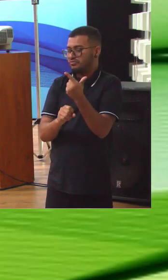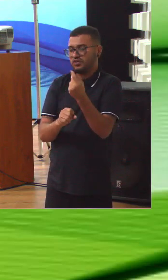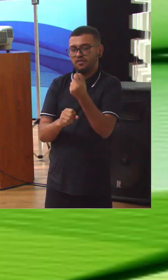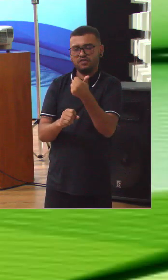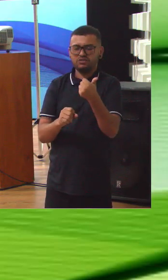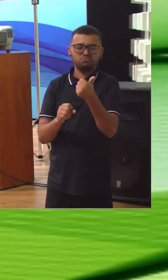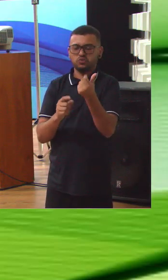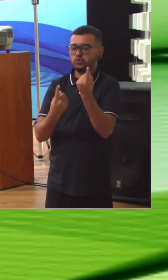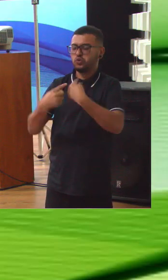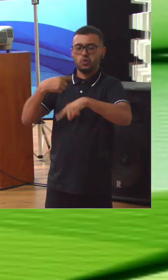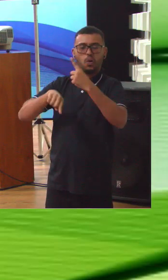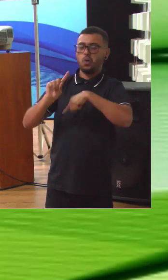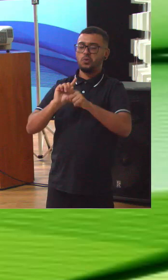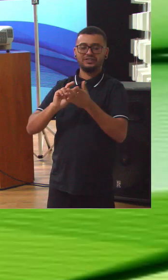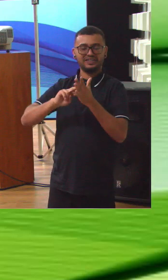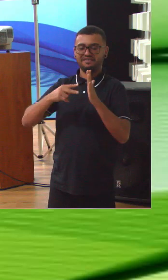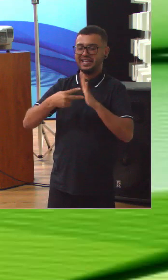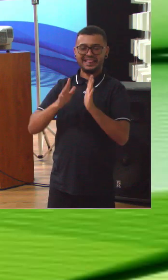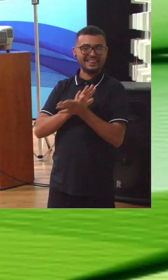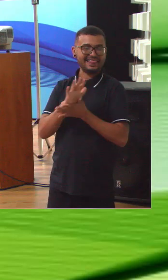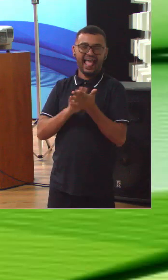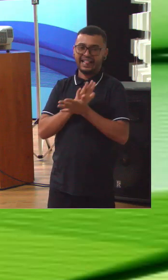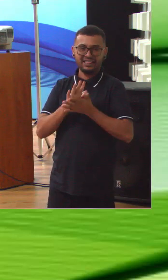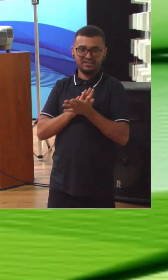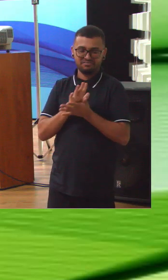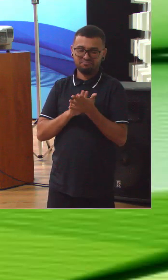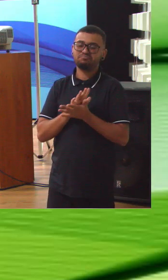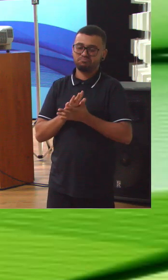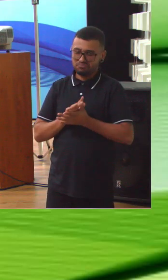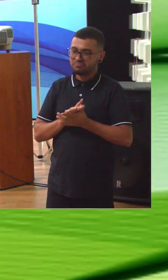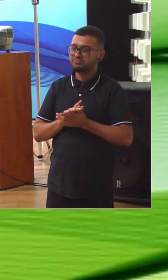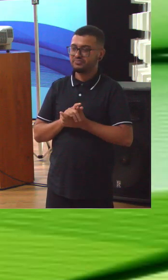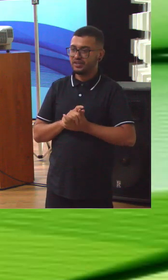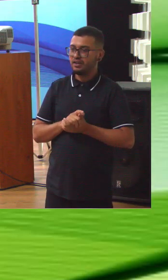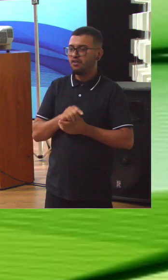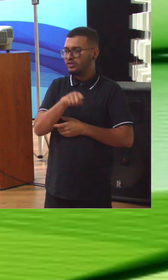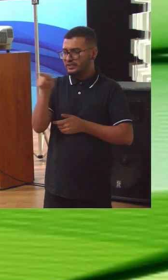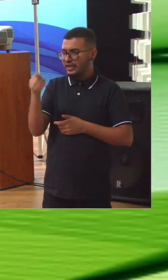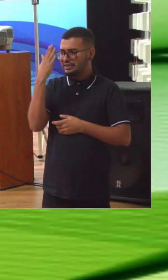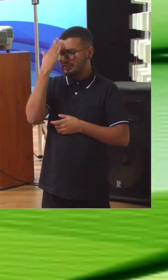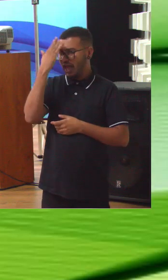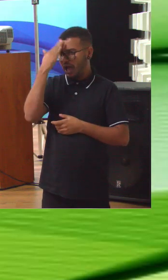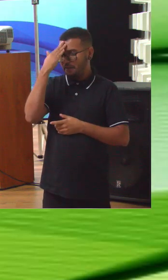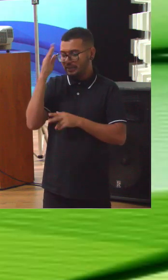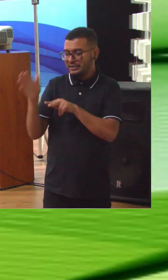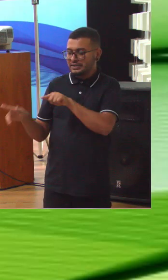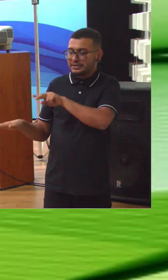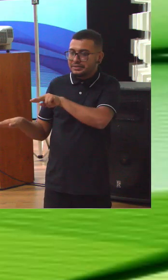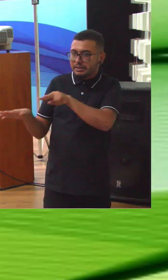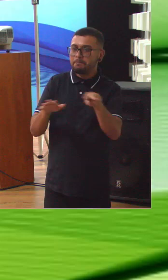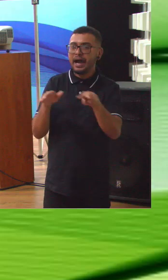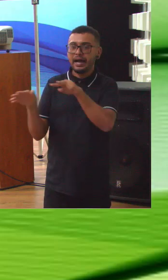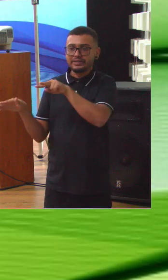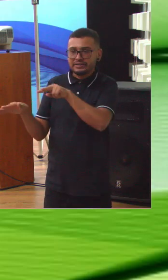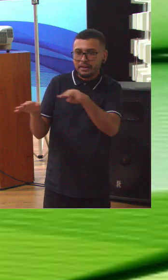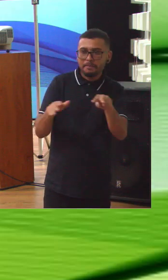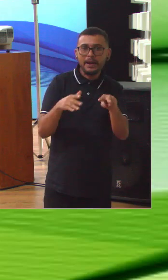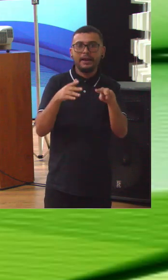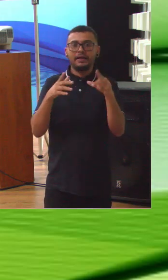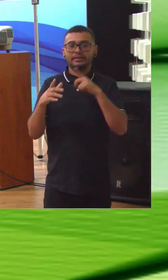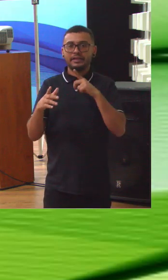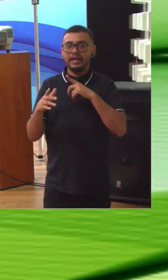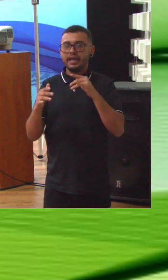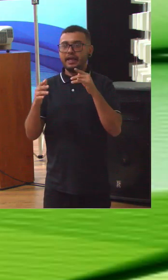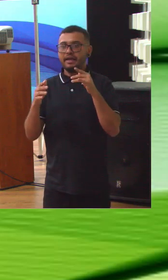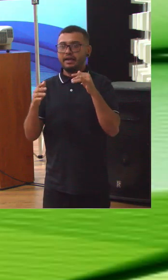produziu mudança significativa. E os colegas sabem que toda semana aparece mais um escândalo, mais um